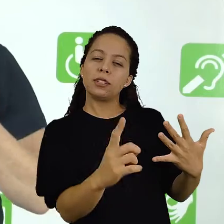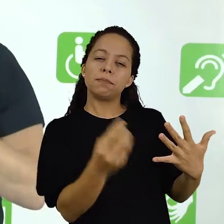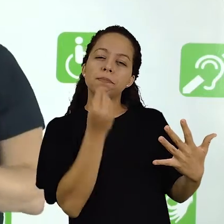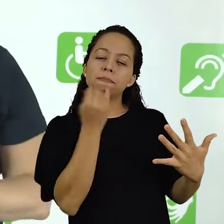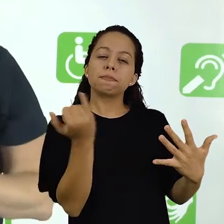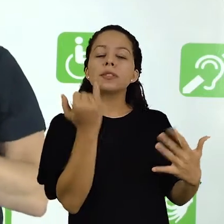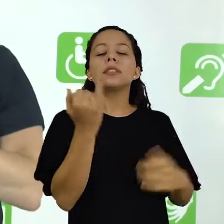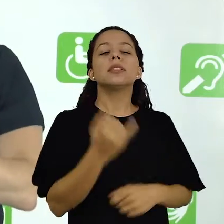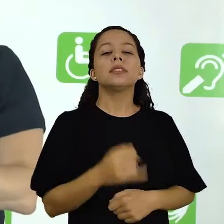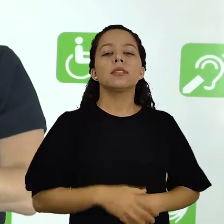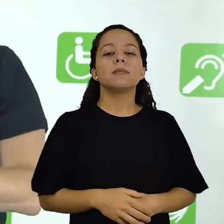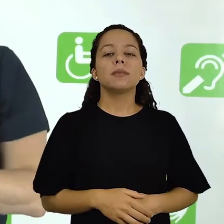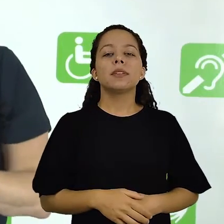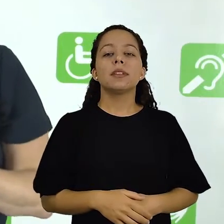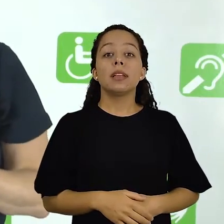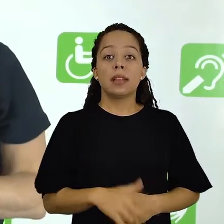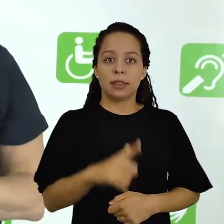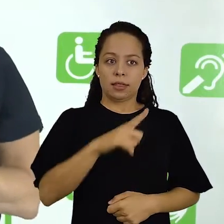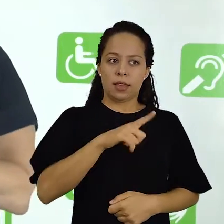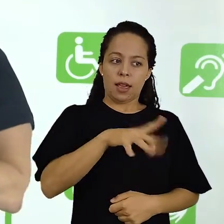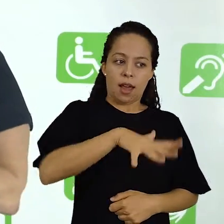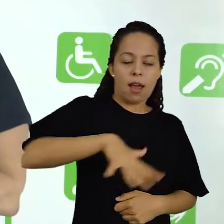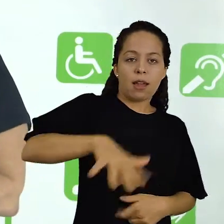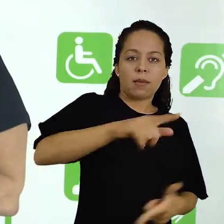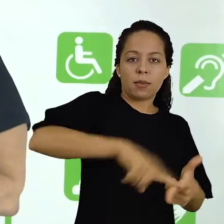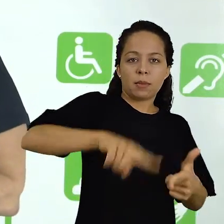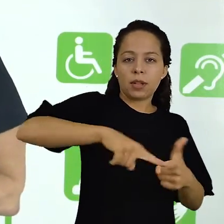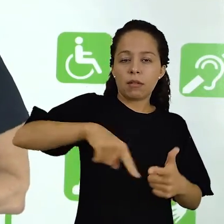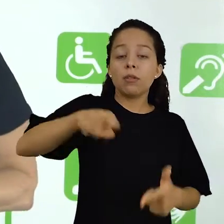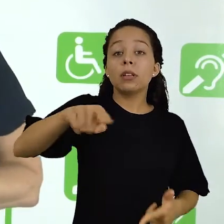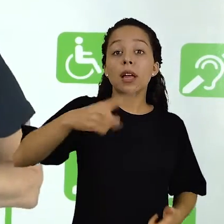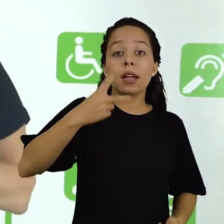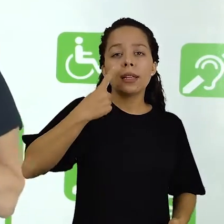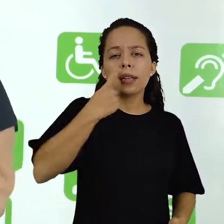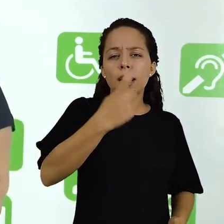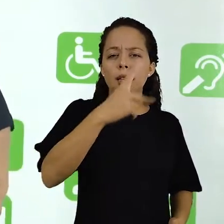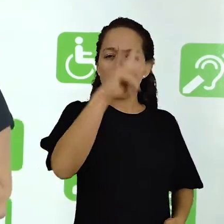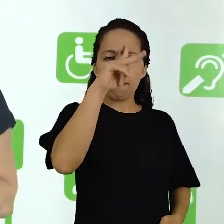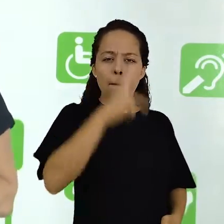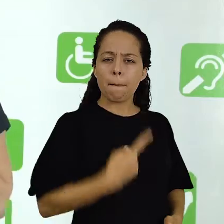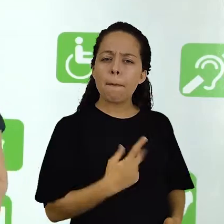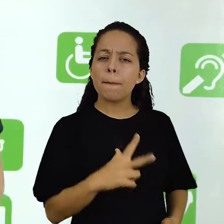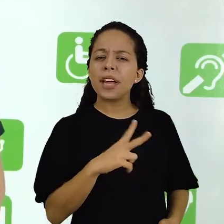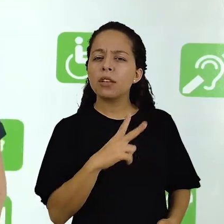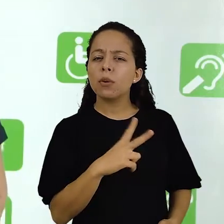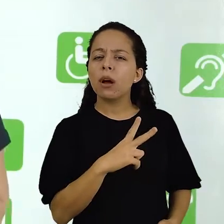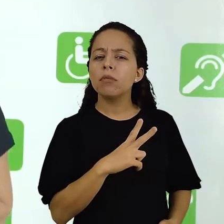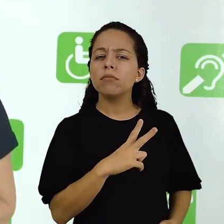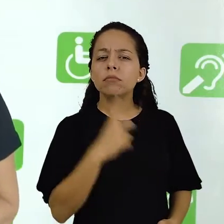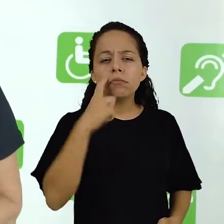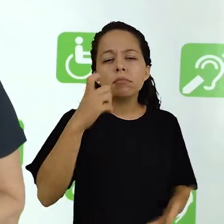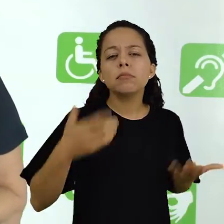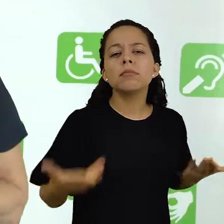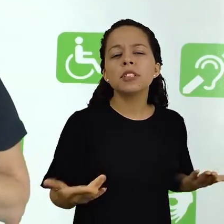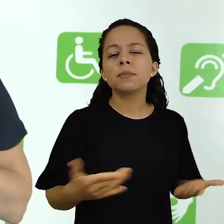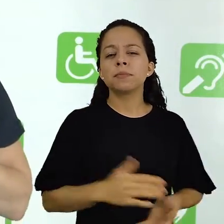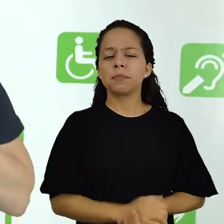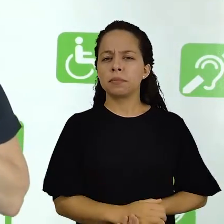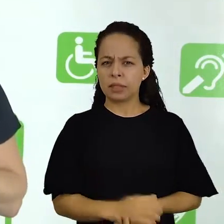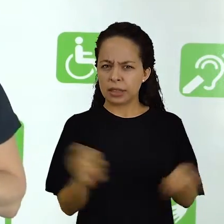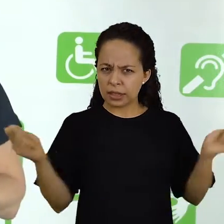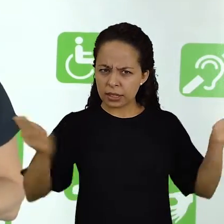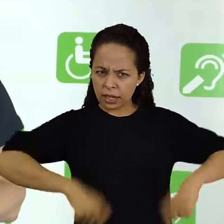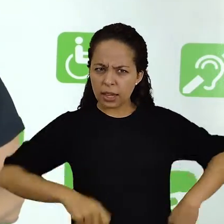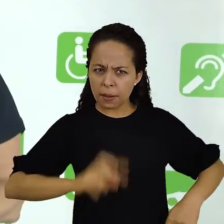seu interesse pessoal na área desse problema? É possível uma solução para ele? E